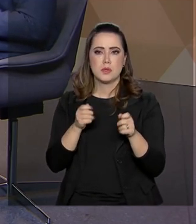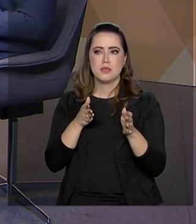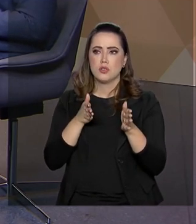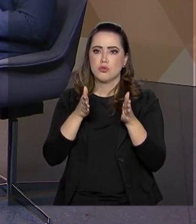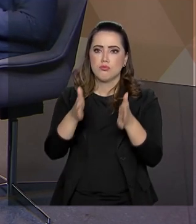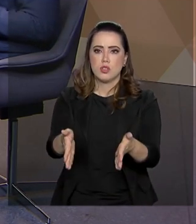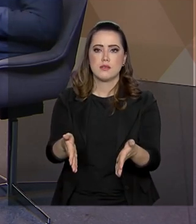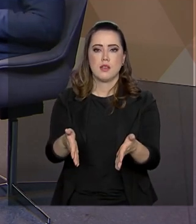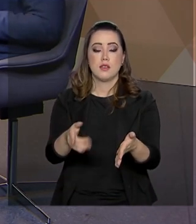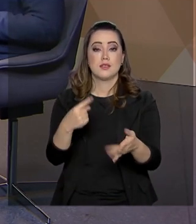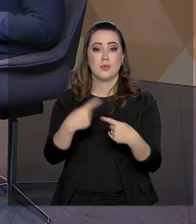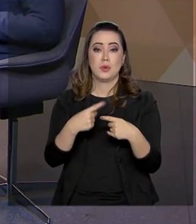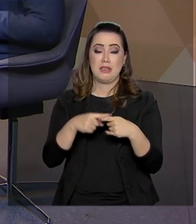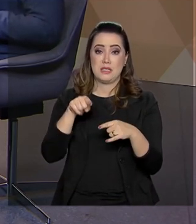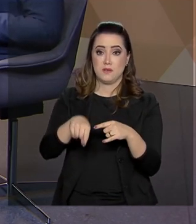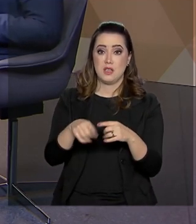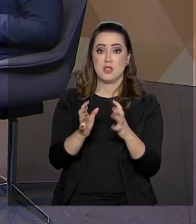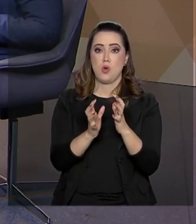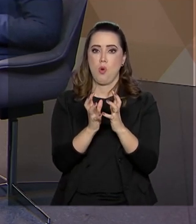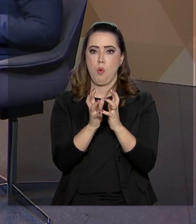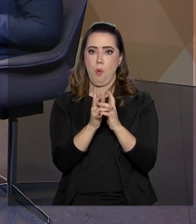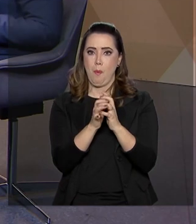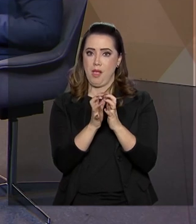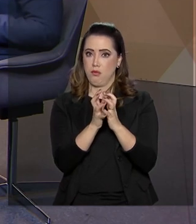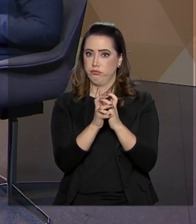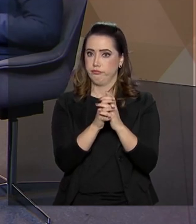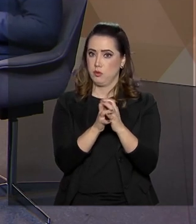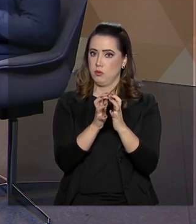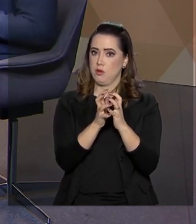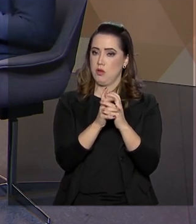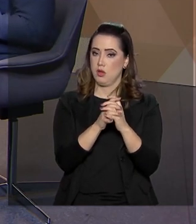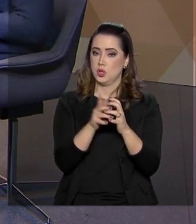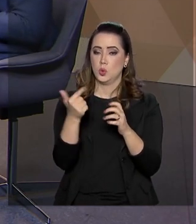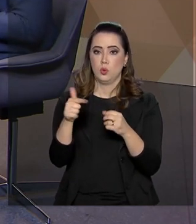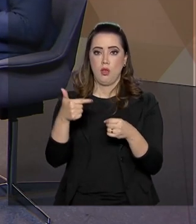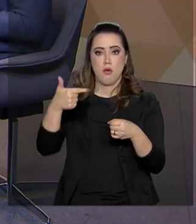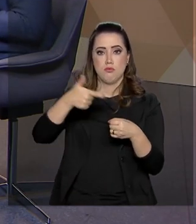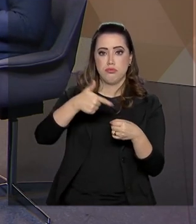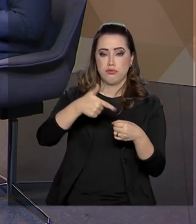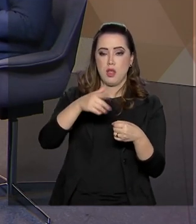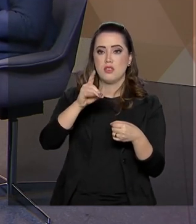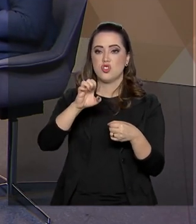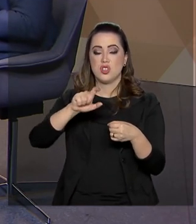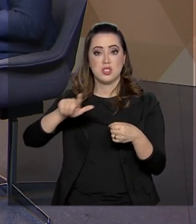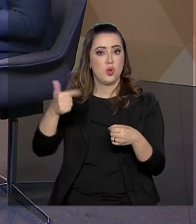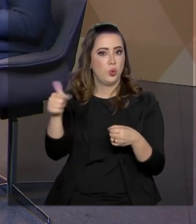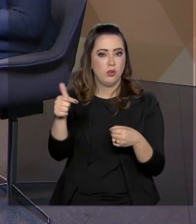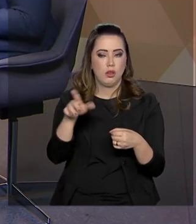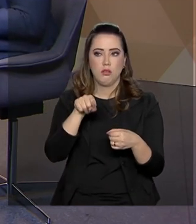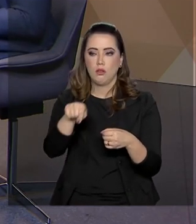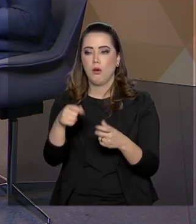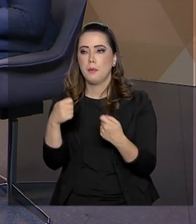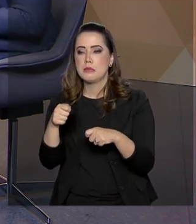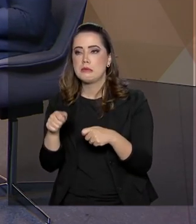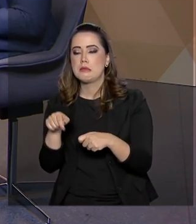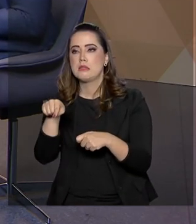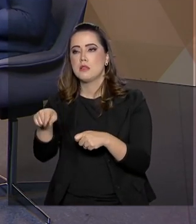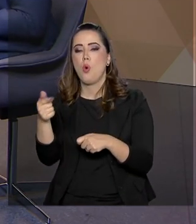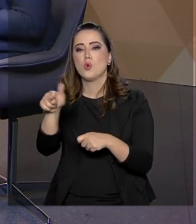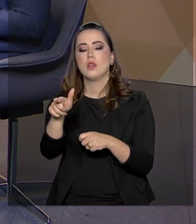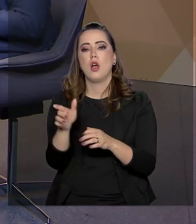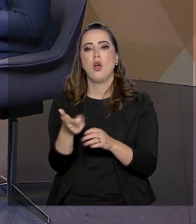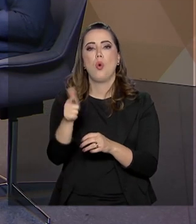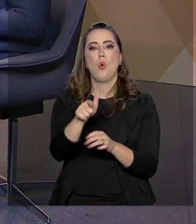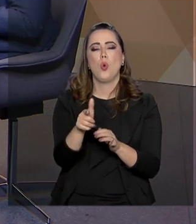escolares com motor a diesel não funcionando, A alternativa tem sido as crianças serem transportadas